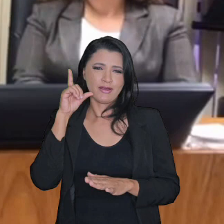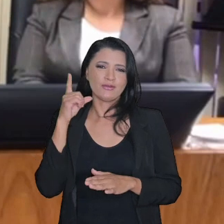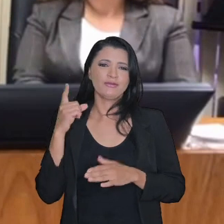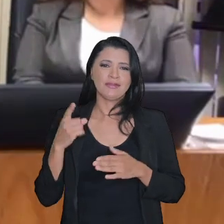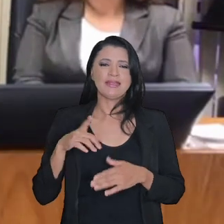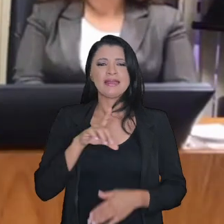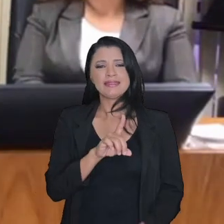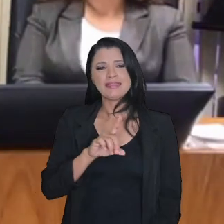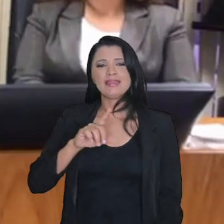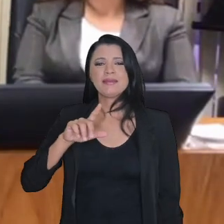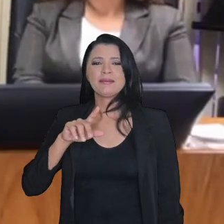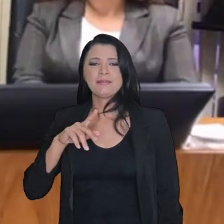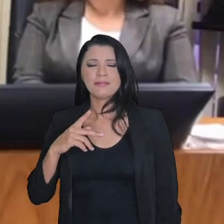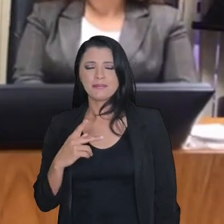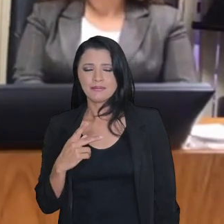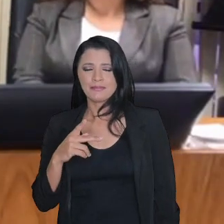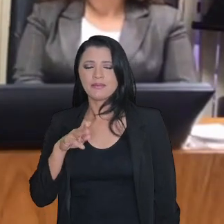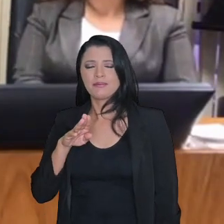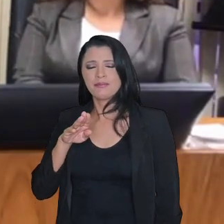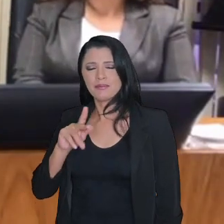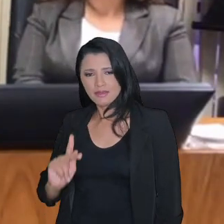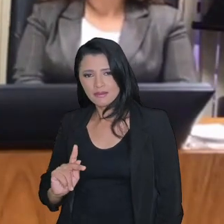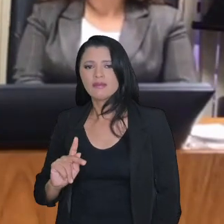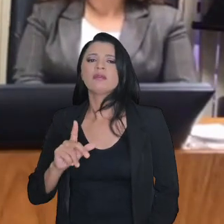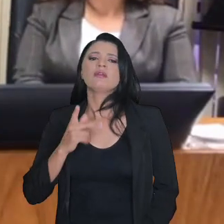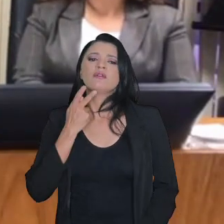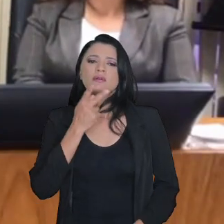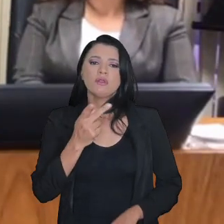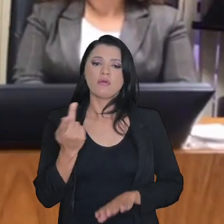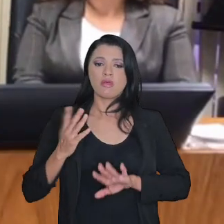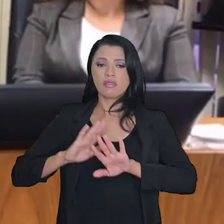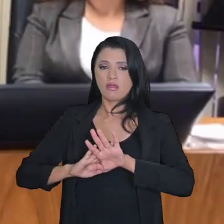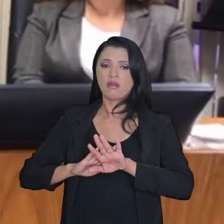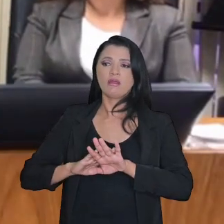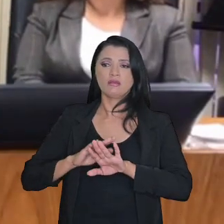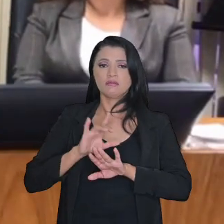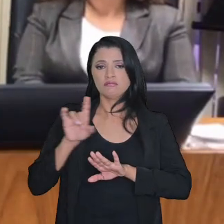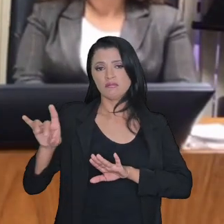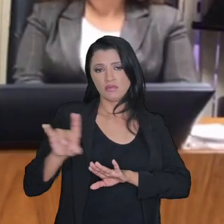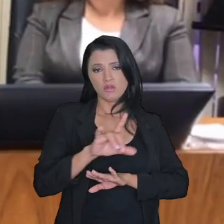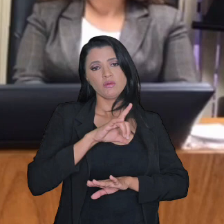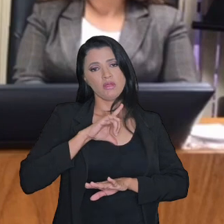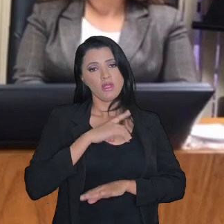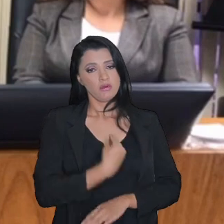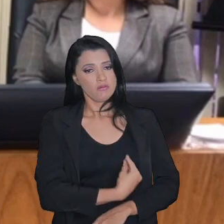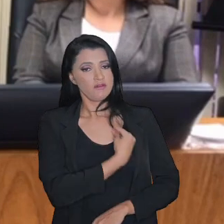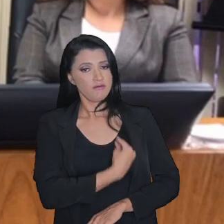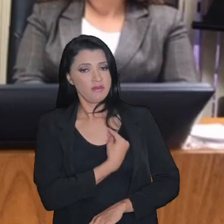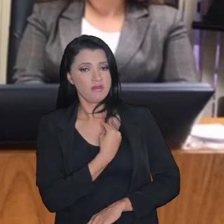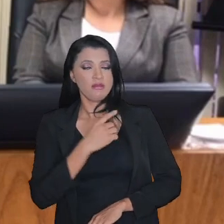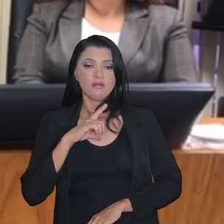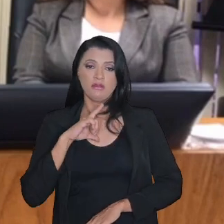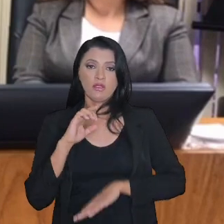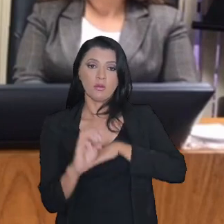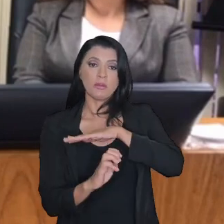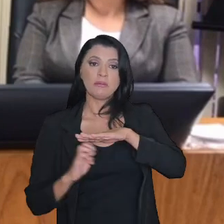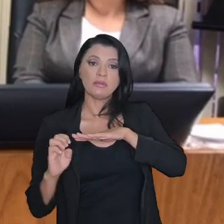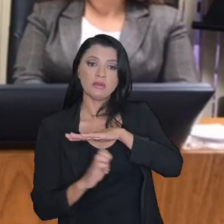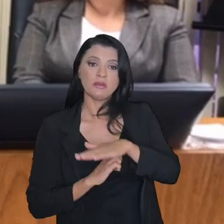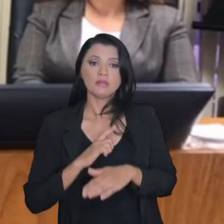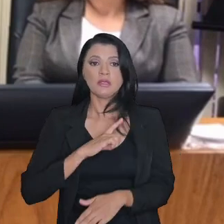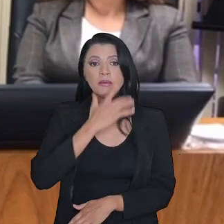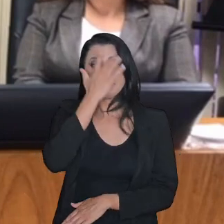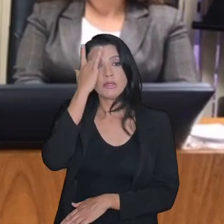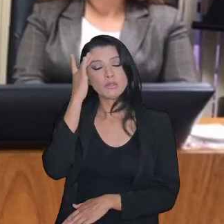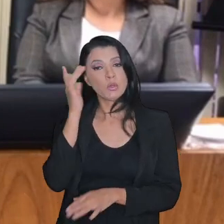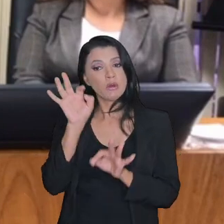e ele falava assim, por trás de cada número tem uma vida, tem uma empresa, tem uma empresa de dificuldade, tem pessoas querendo regularizar a sua situação junto ao fisco.